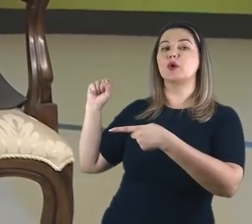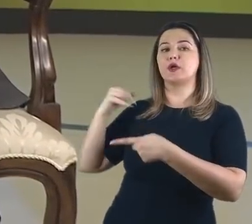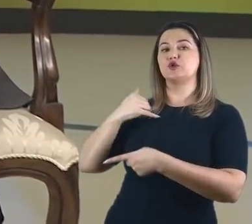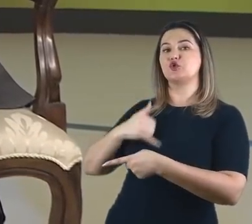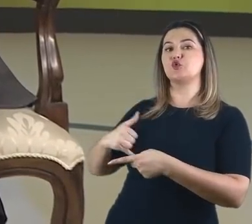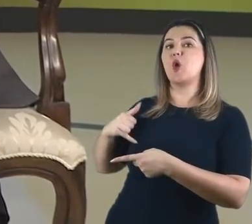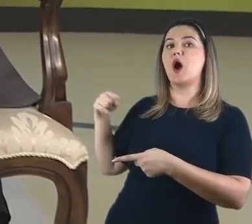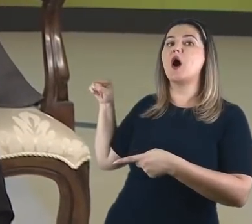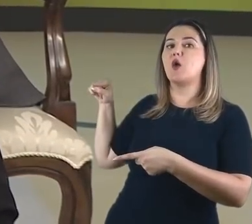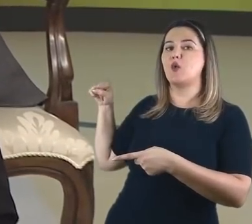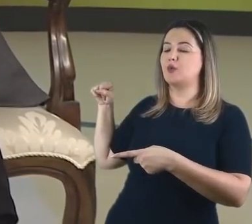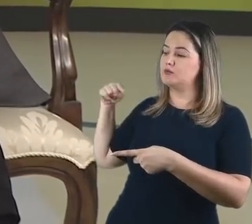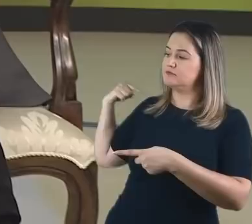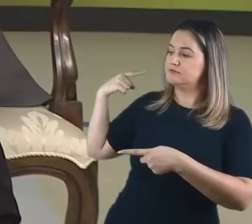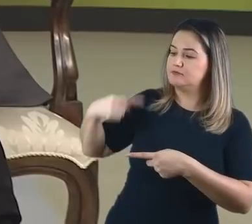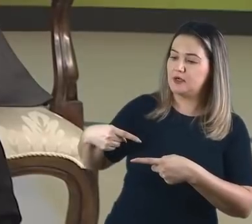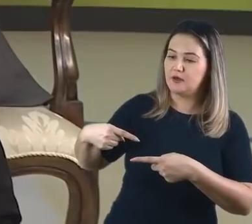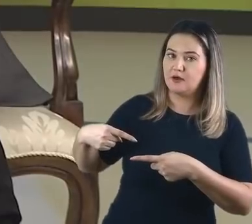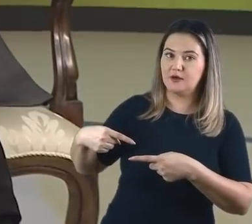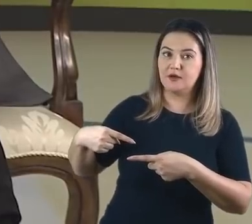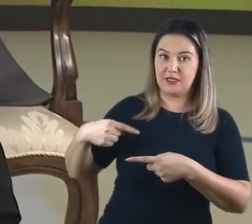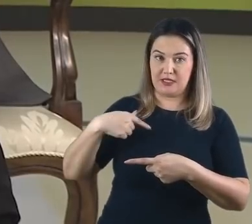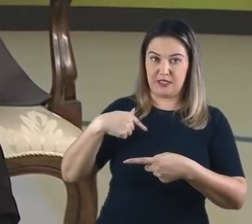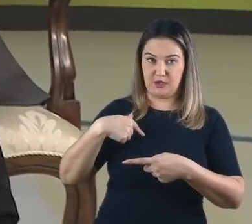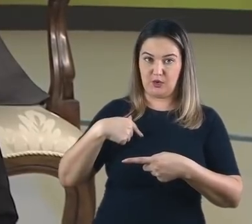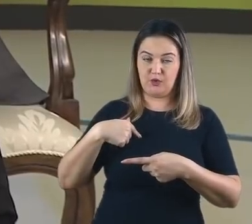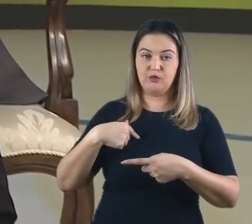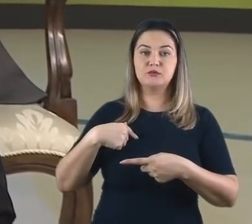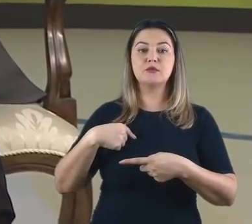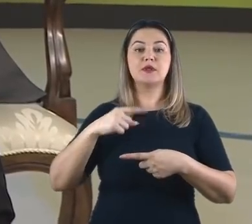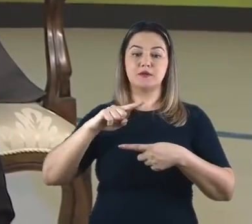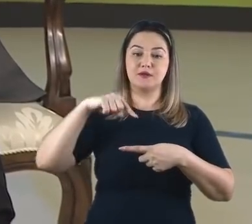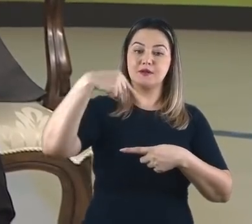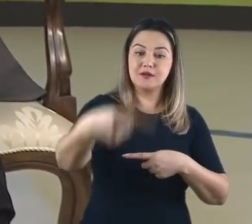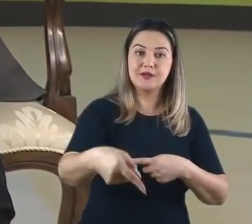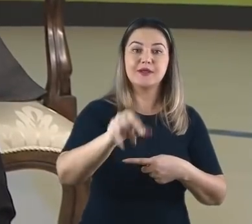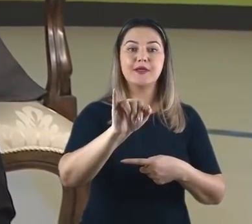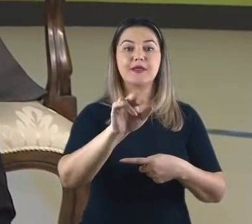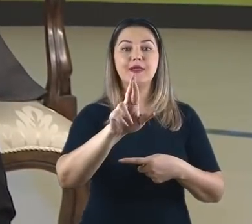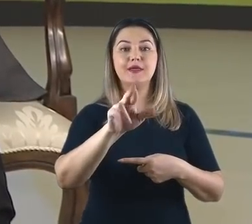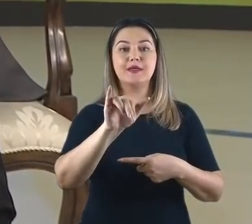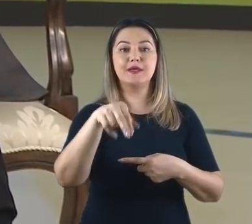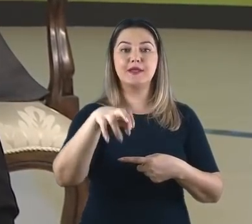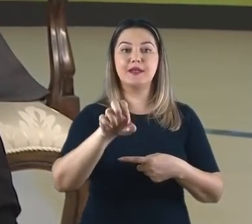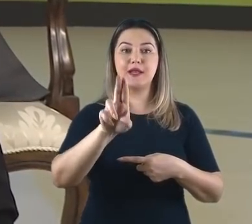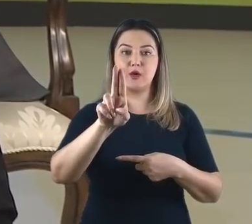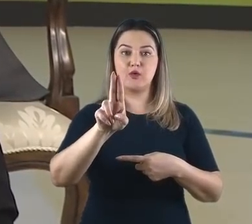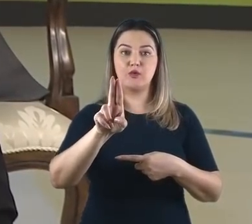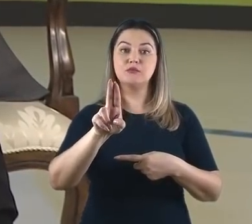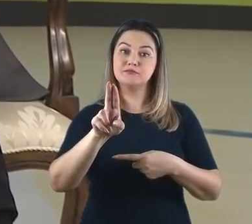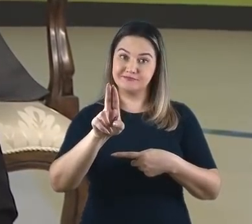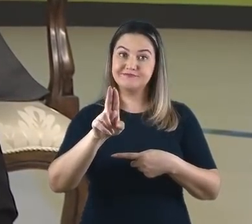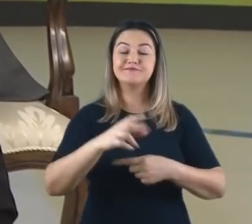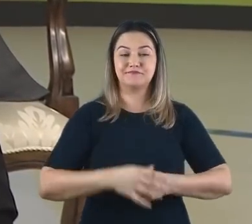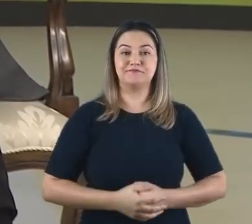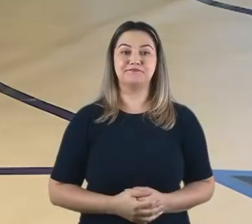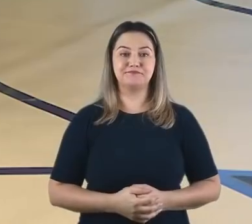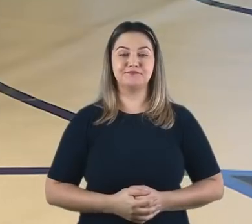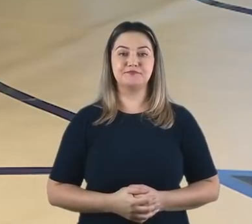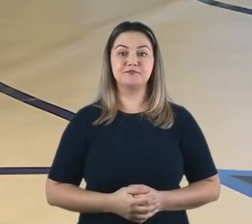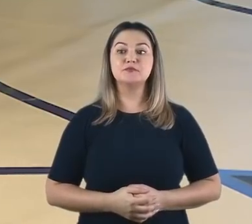Portanto, Irineu tinha uma conexão viva com alguém que conhecera de maneira próxima um dos apóstolos de Jesus.